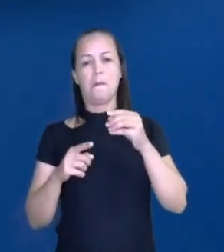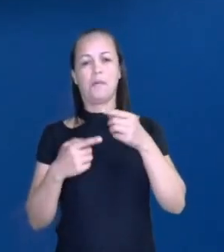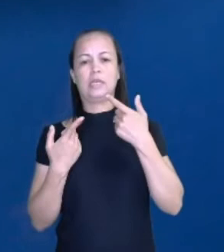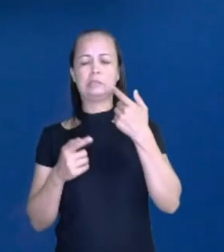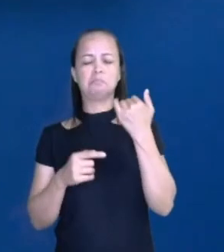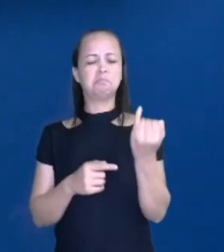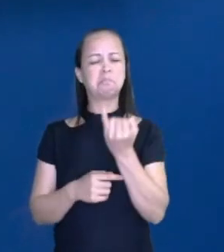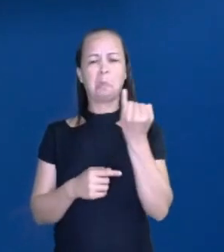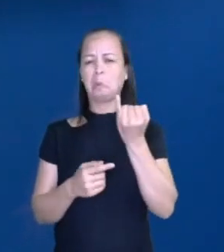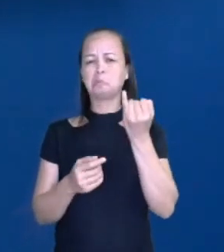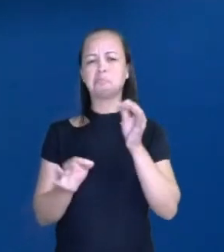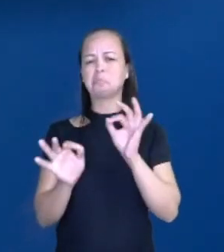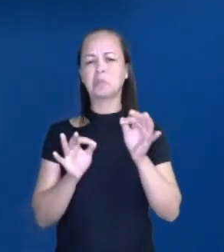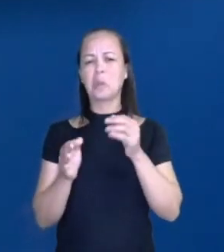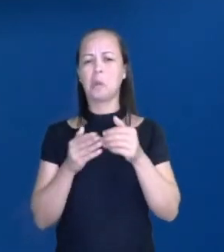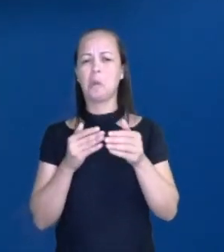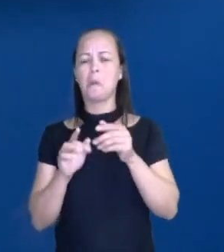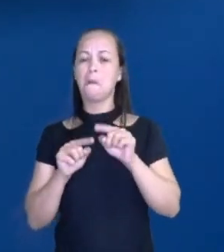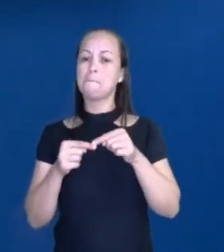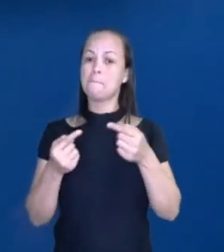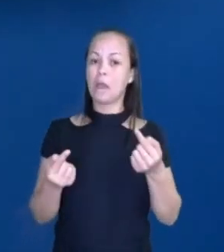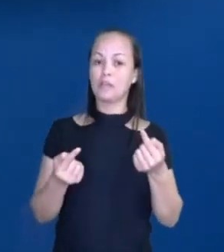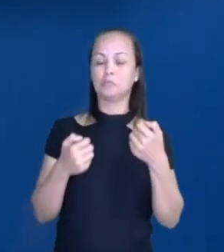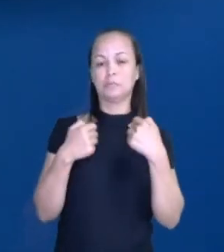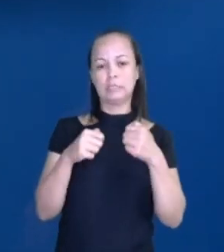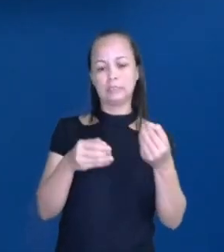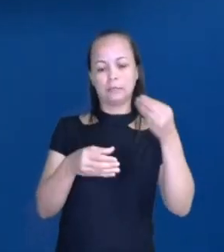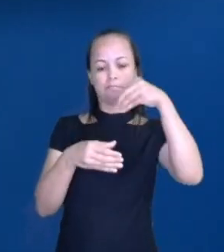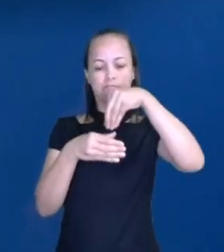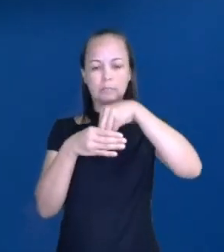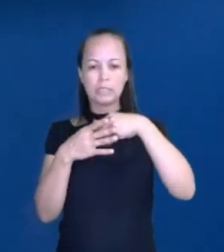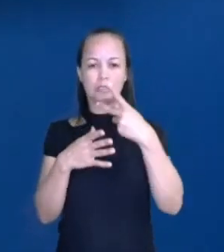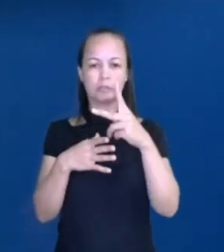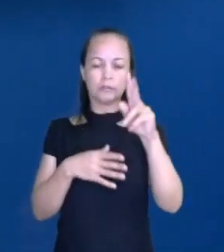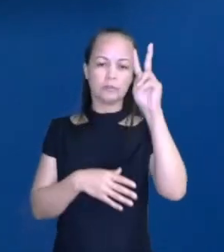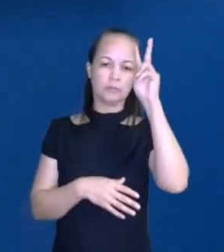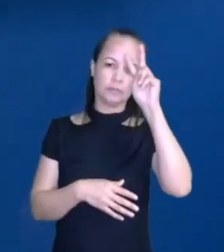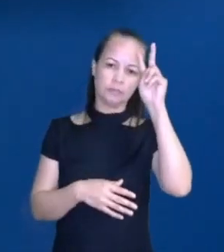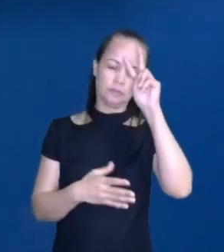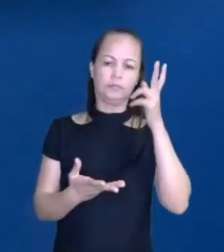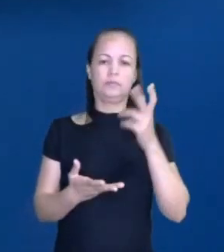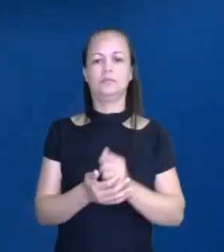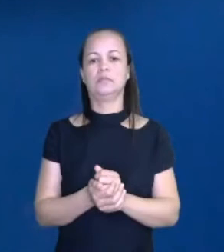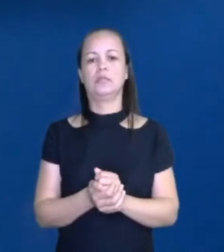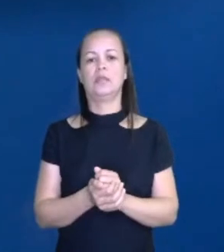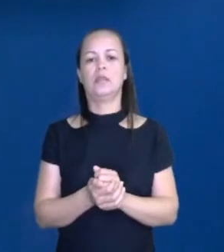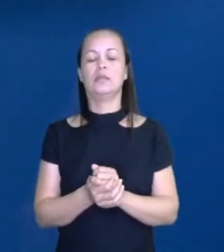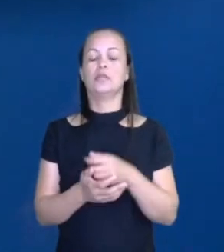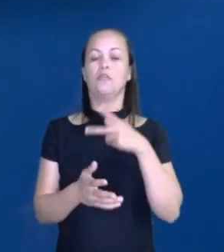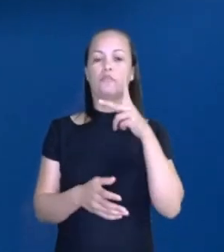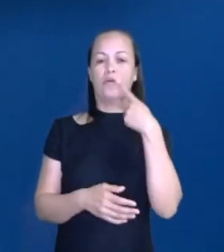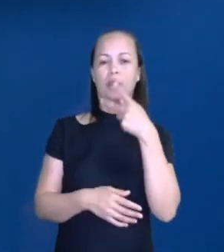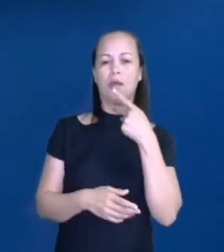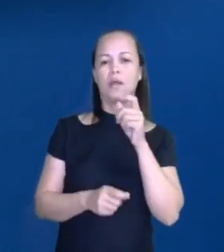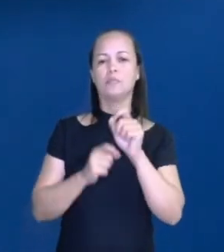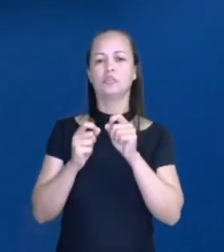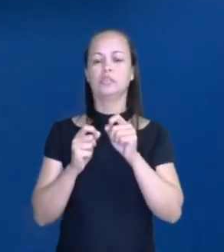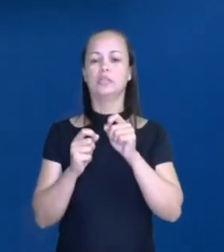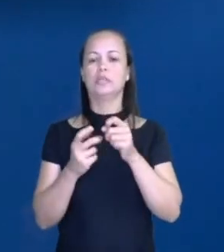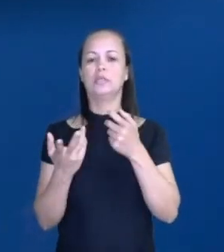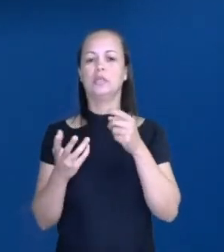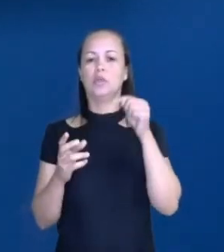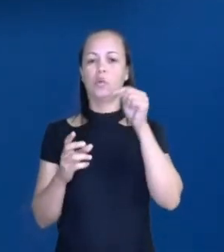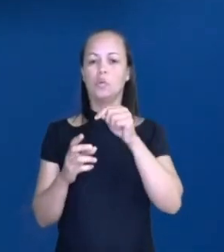que precisam estar dentro da tua história. Então, a gente fala que os secundários,